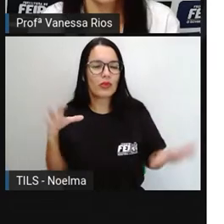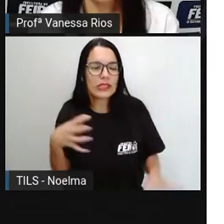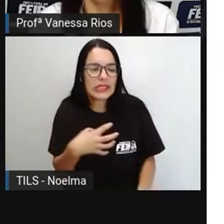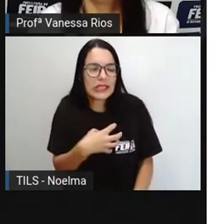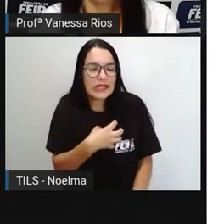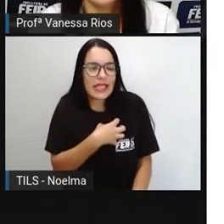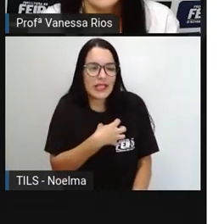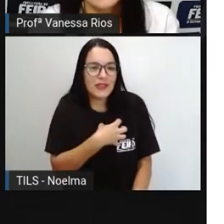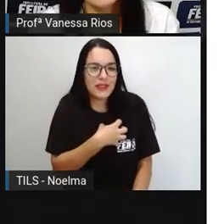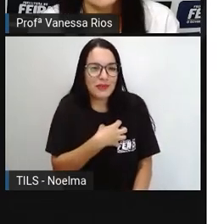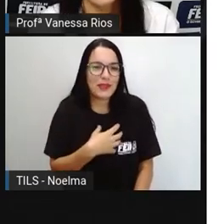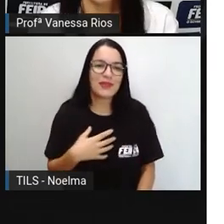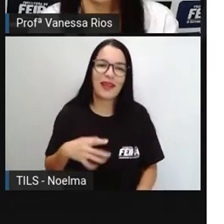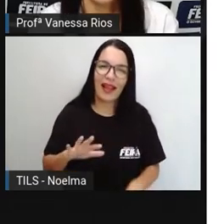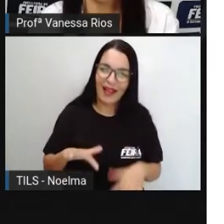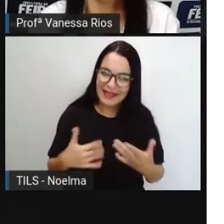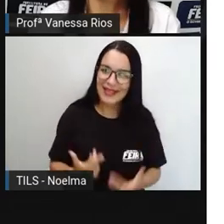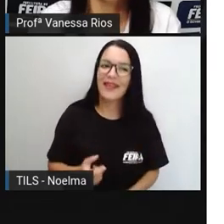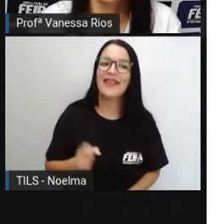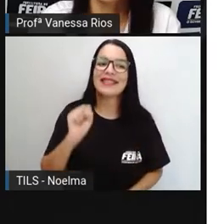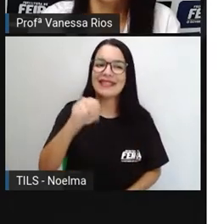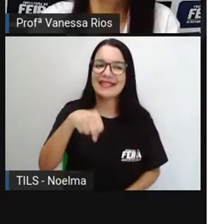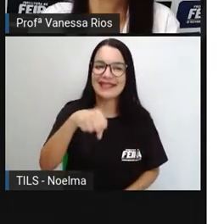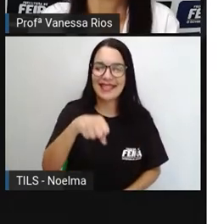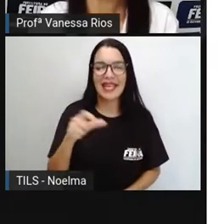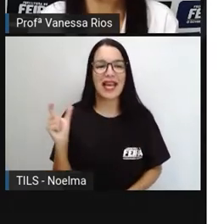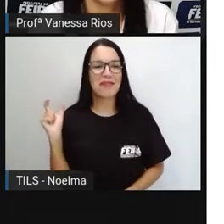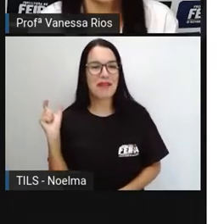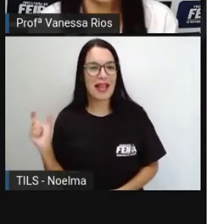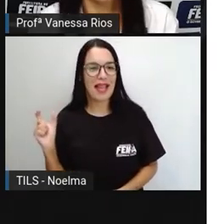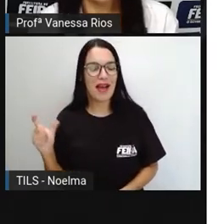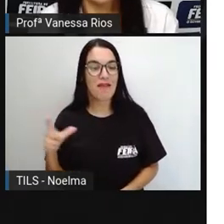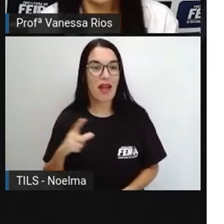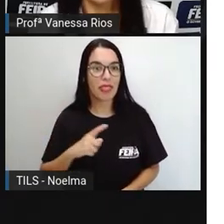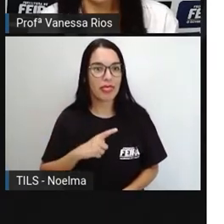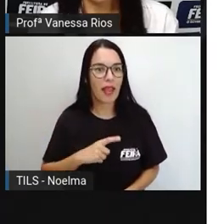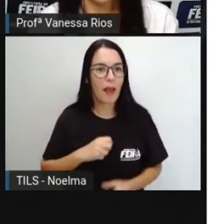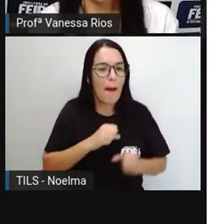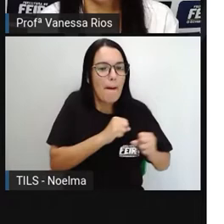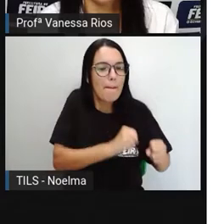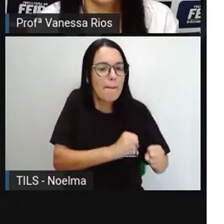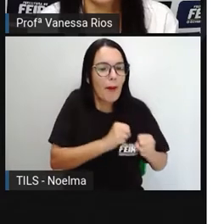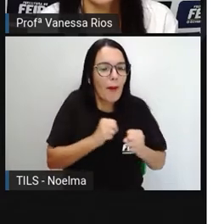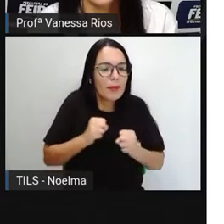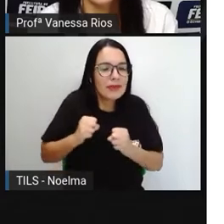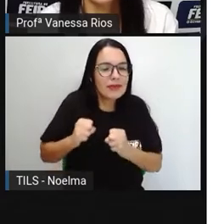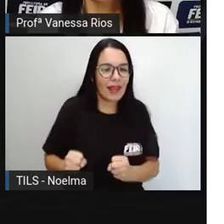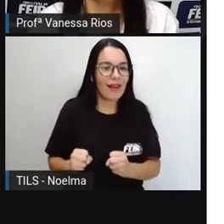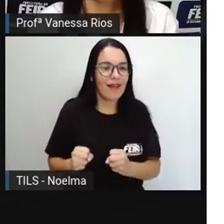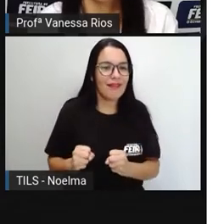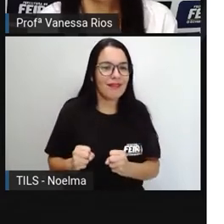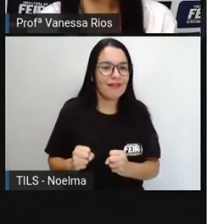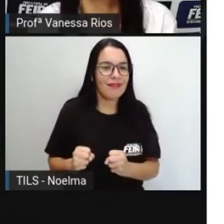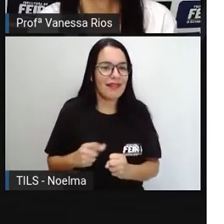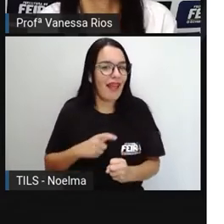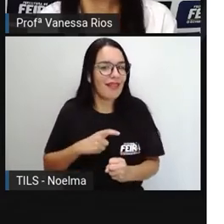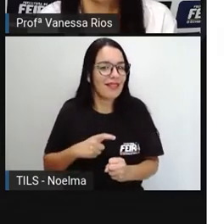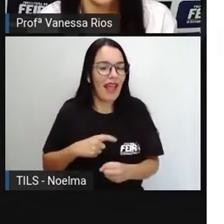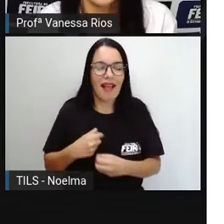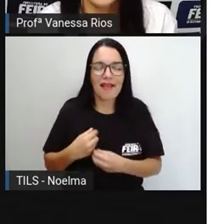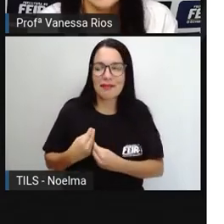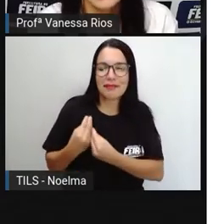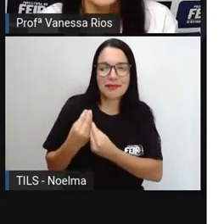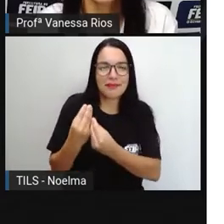o poder ou a função de trazer todos esses sentimentos de encanto, de emoção,